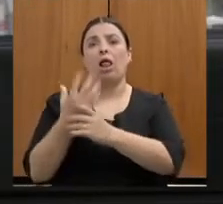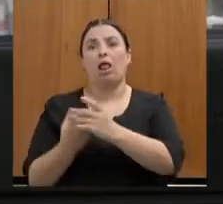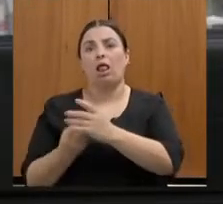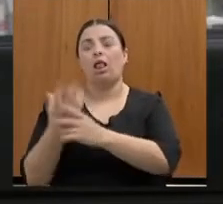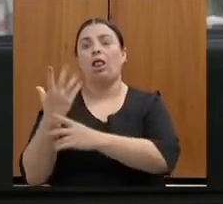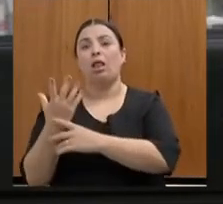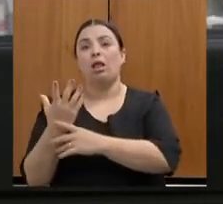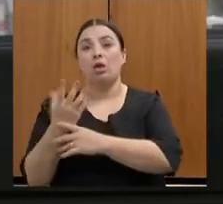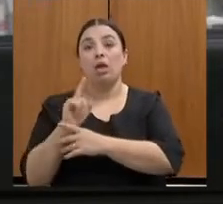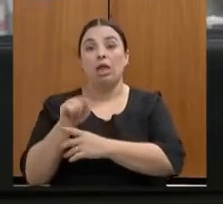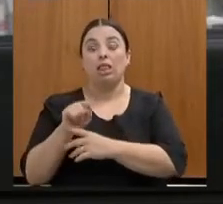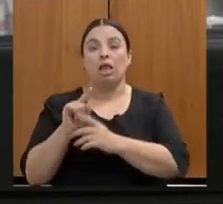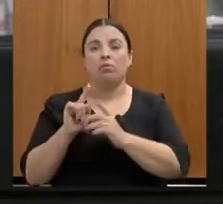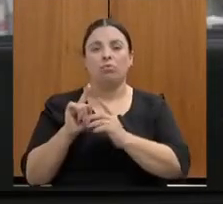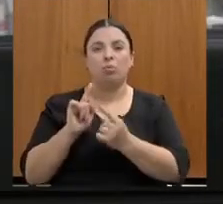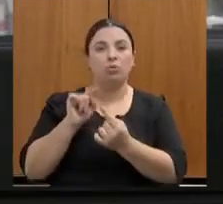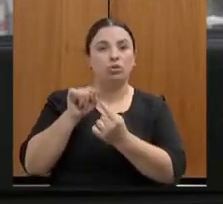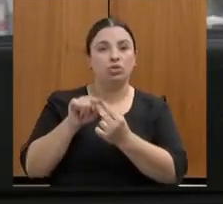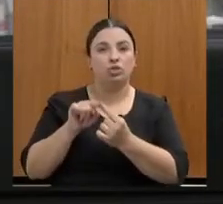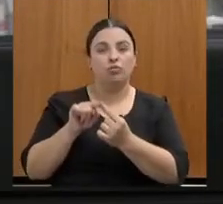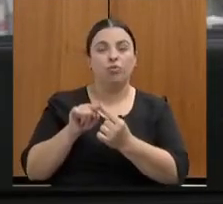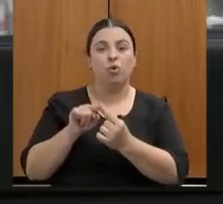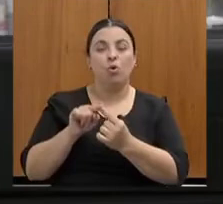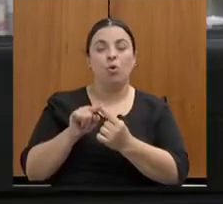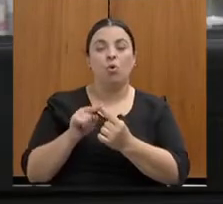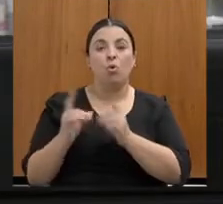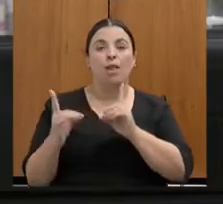humanização dos atendimentos nas DEANs?